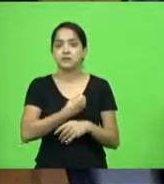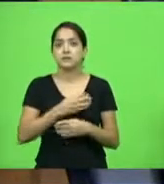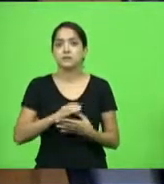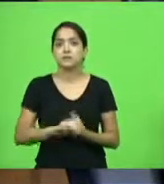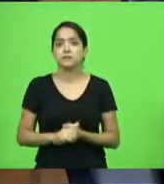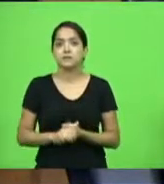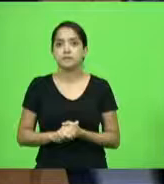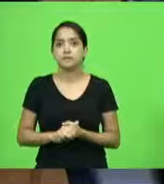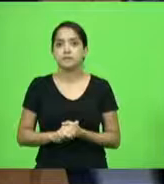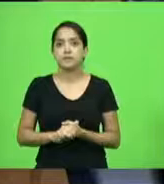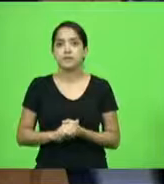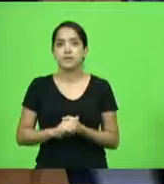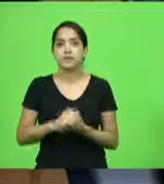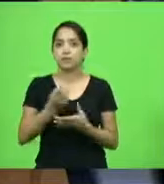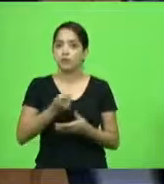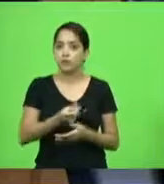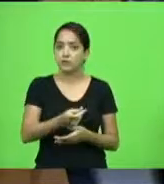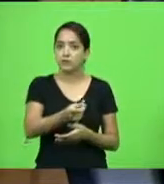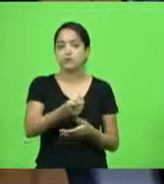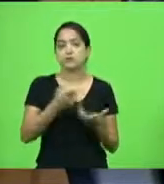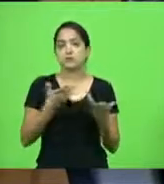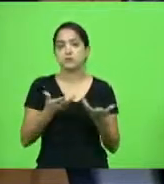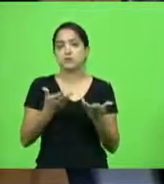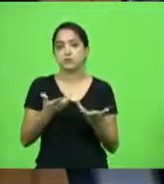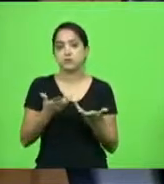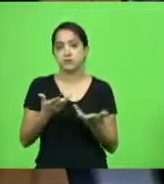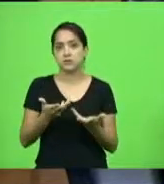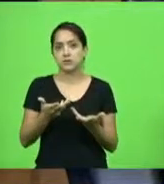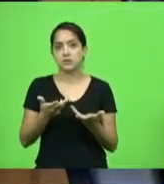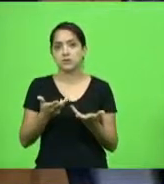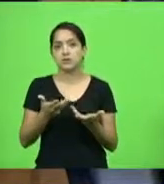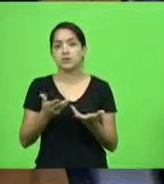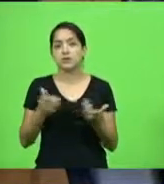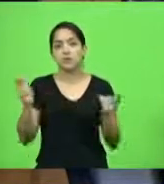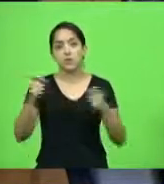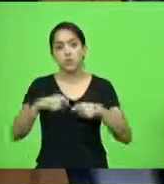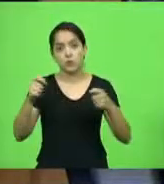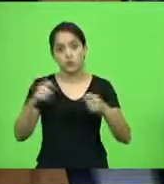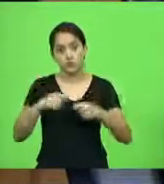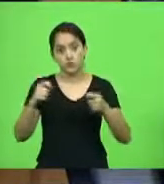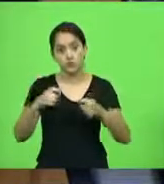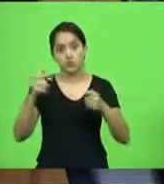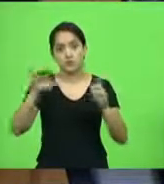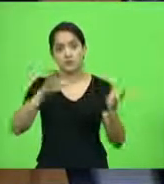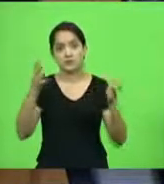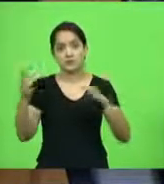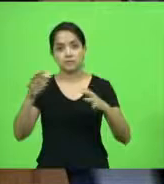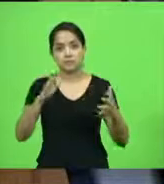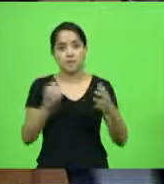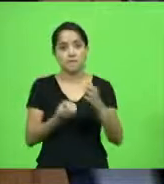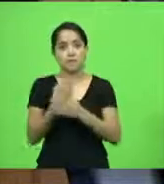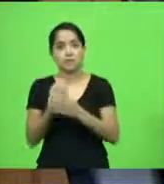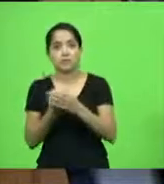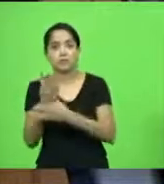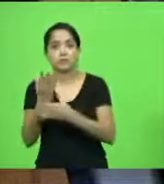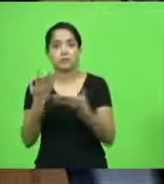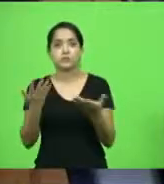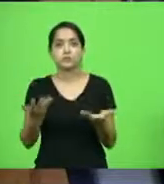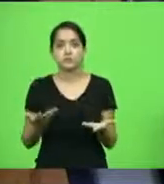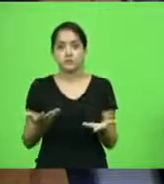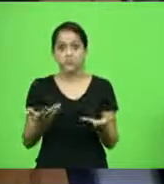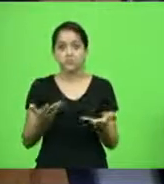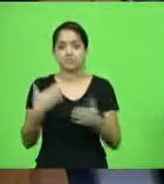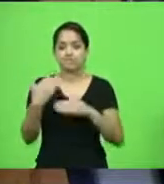com vida longa, é isso que nós queremos e com condições climáticas que a gente possa produzir, agregar valor com